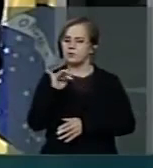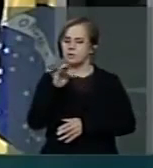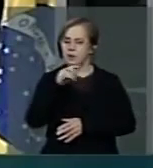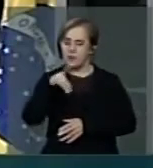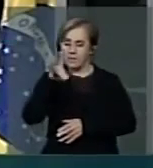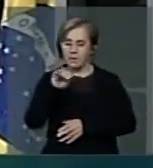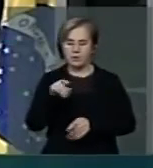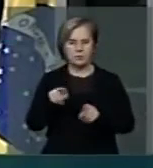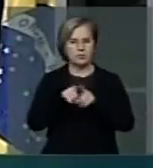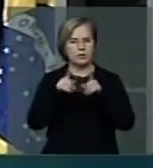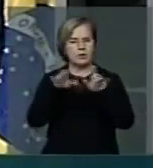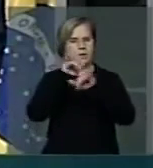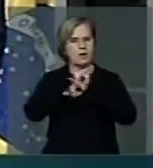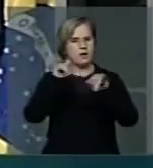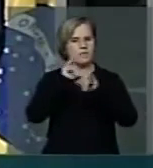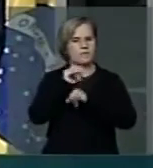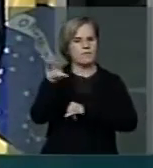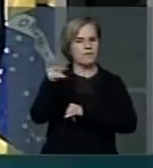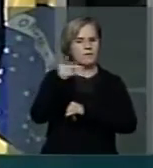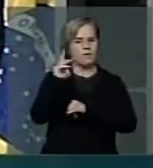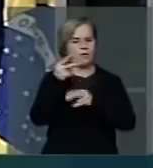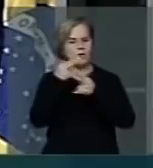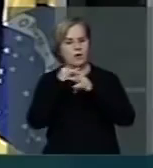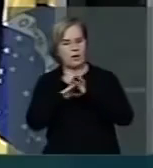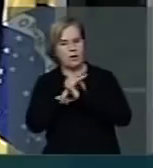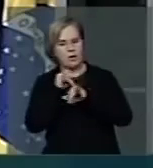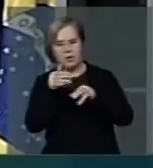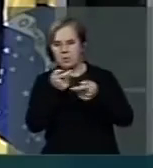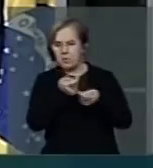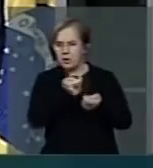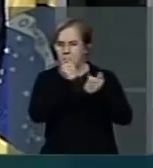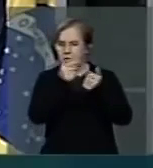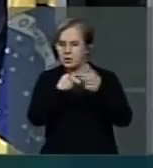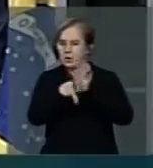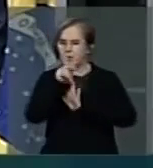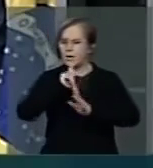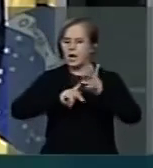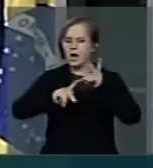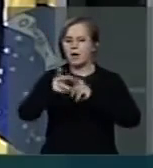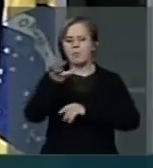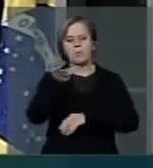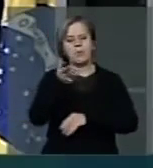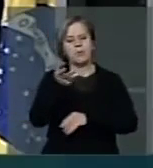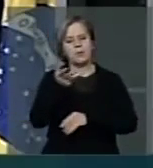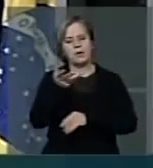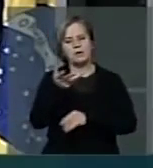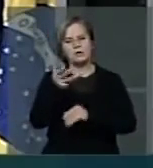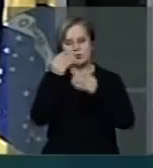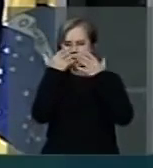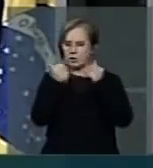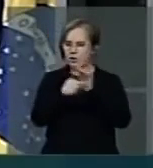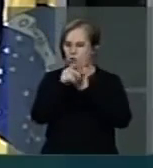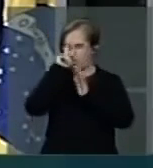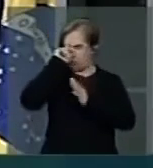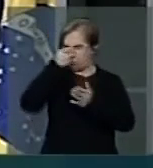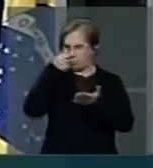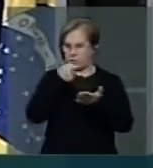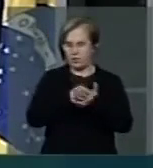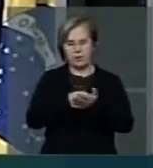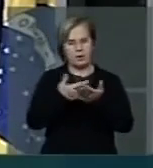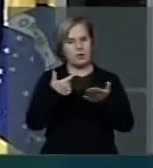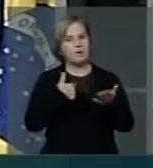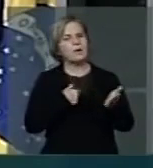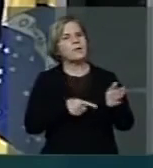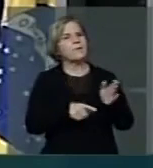enviesse a informação, ludibria a população e prefere essa conheça alternativa. E eu pergunto, é